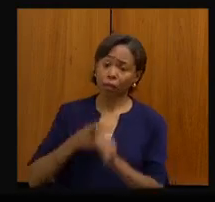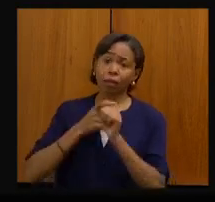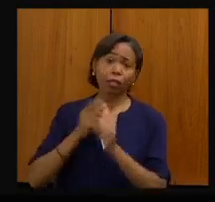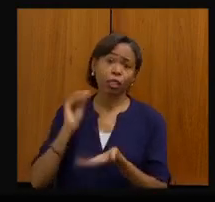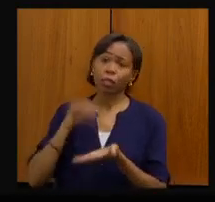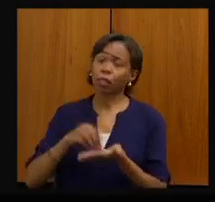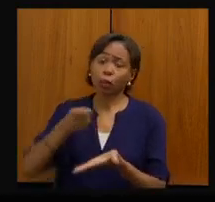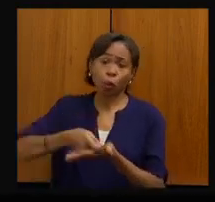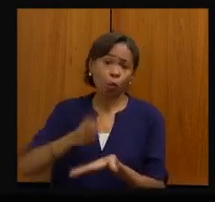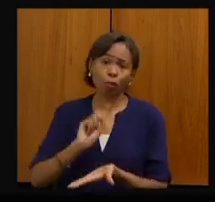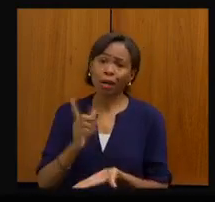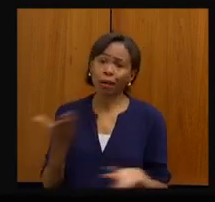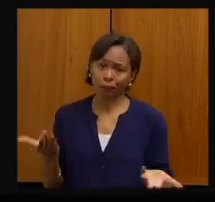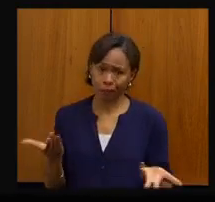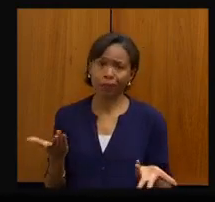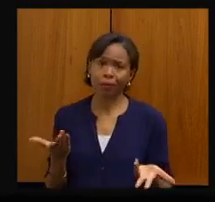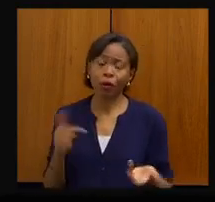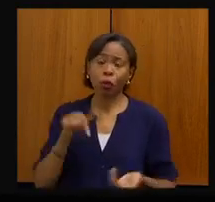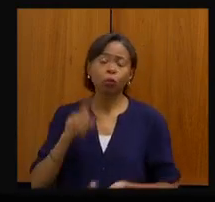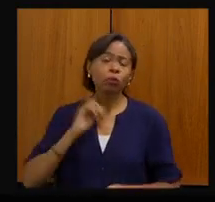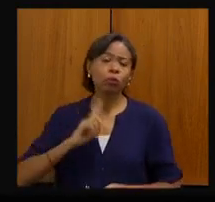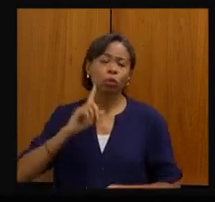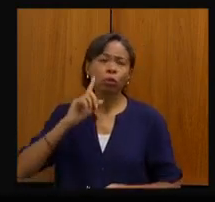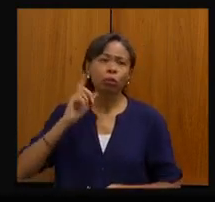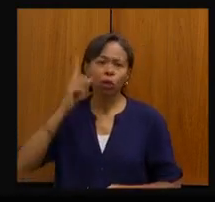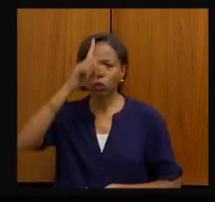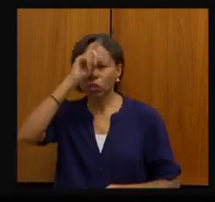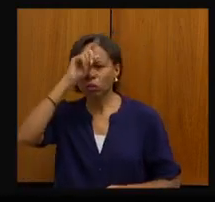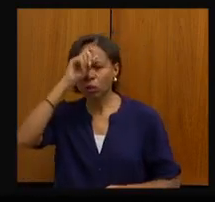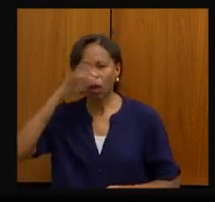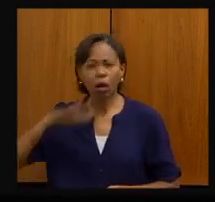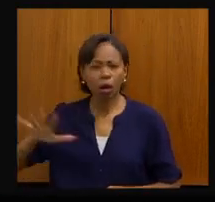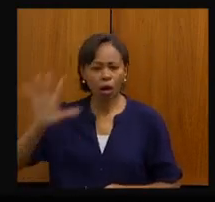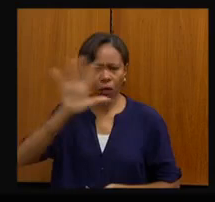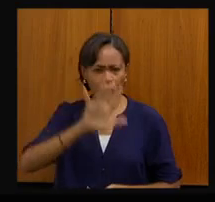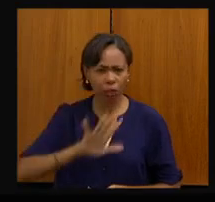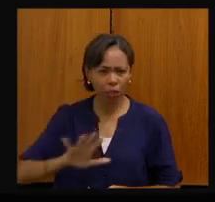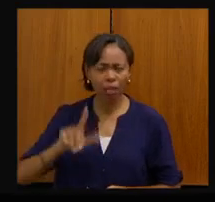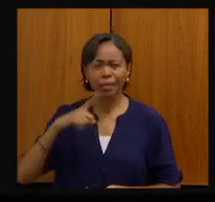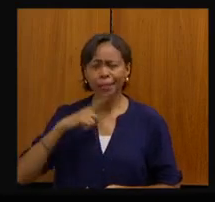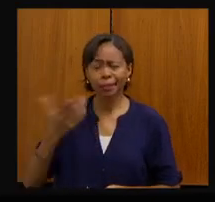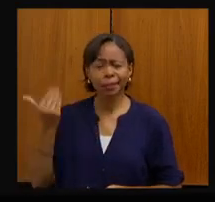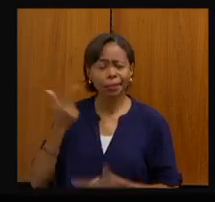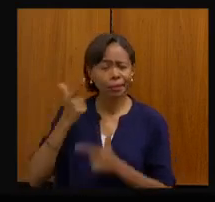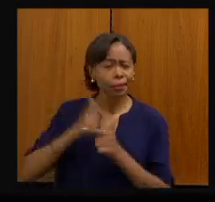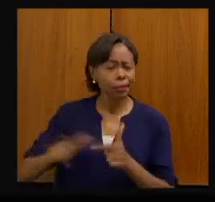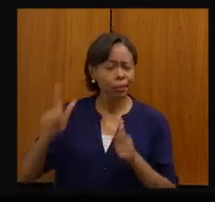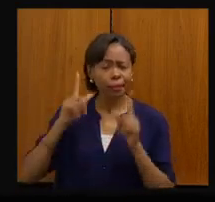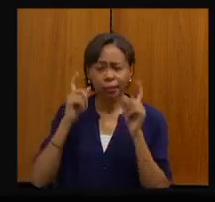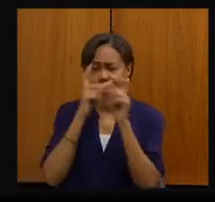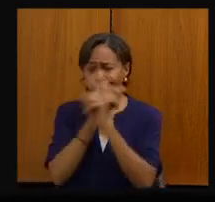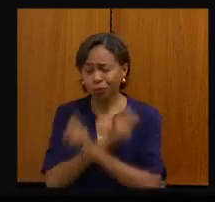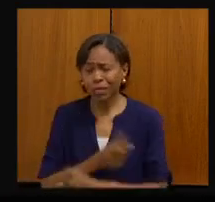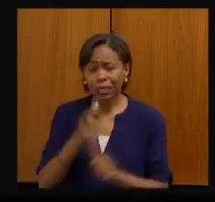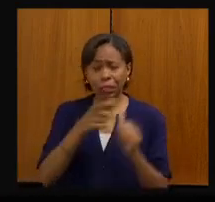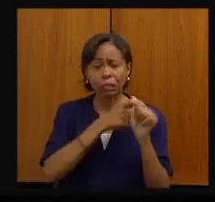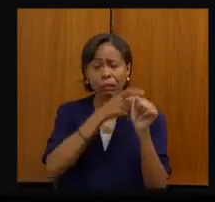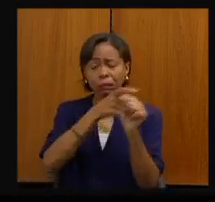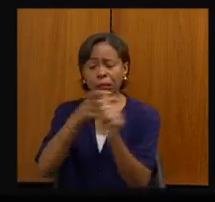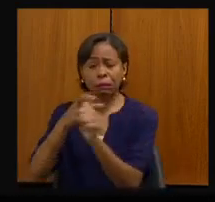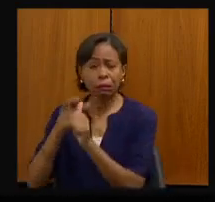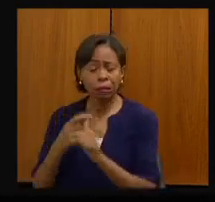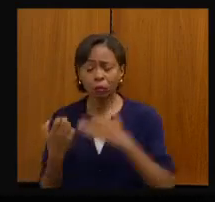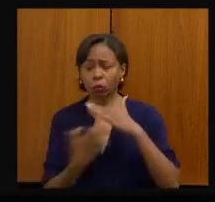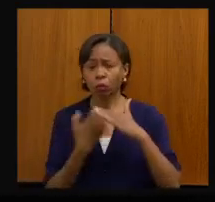Os hospitais de Minas tinham aquela dificuldade muito grande, dívida com fornecedores, atraso de